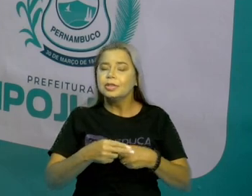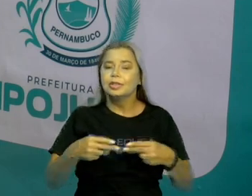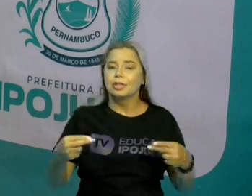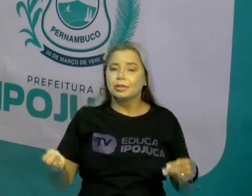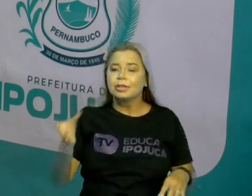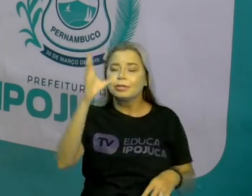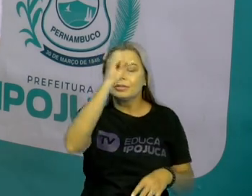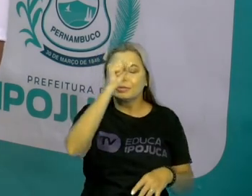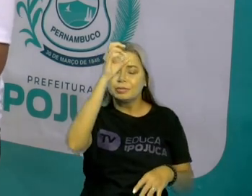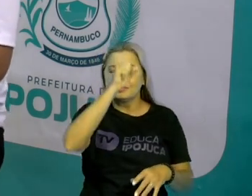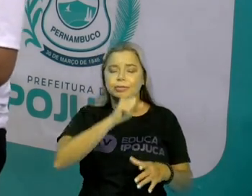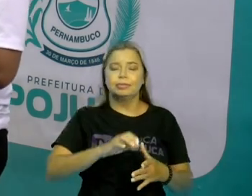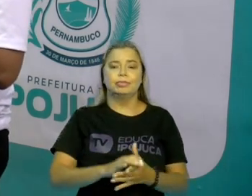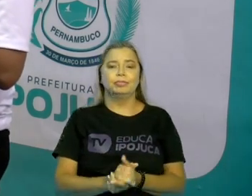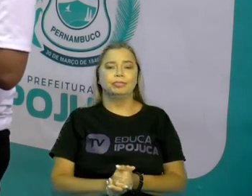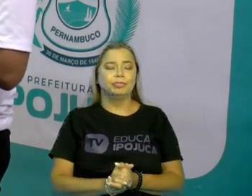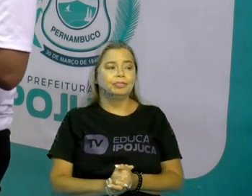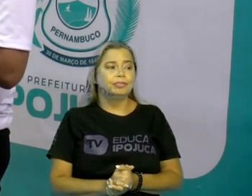caminhada aqui.